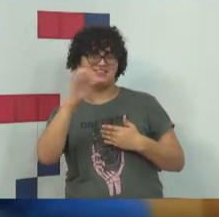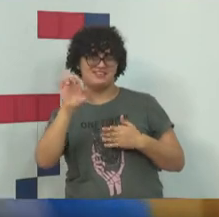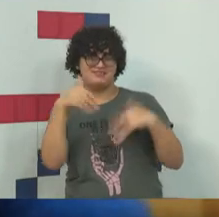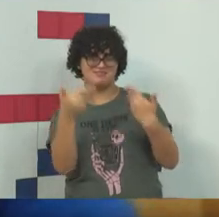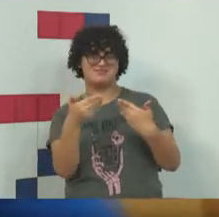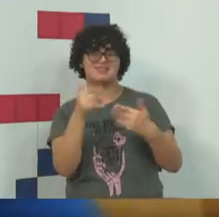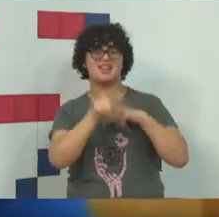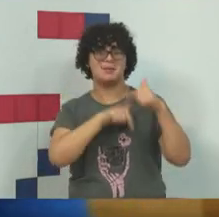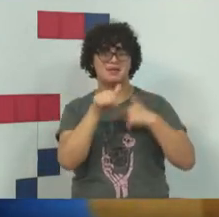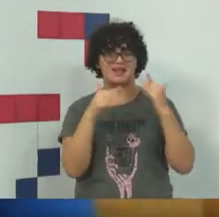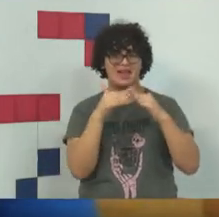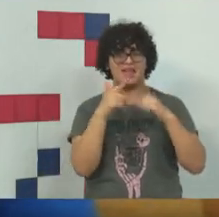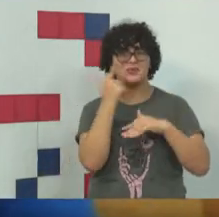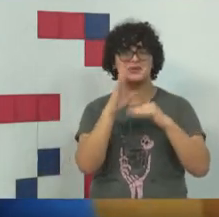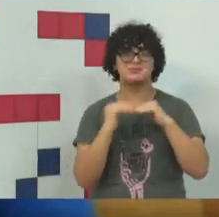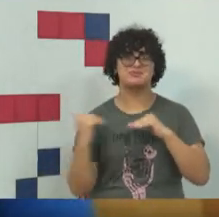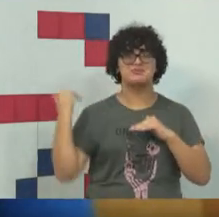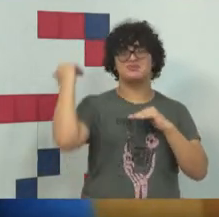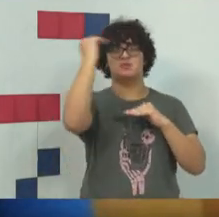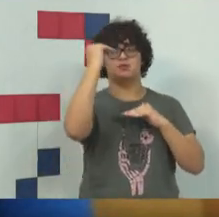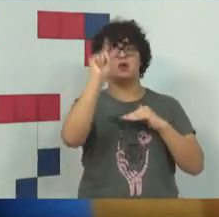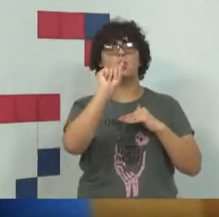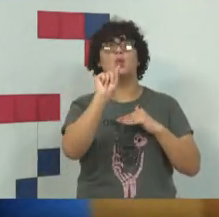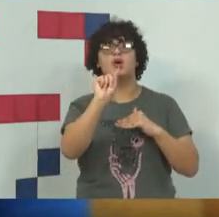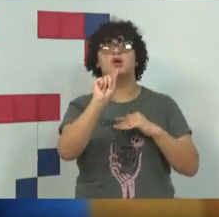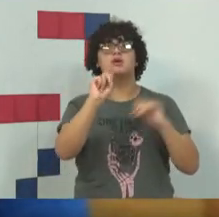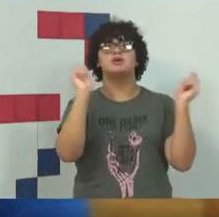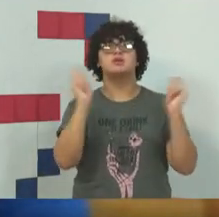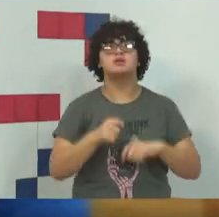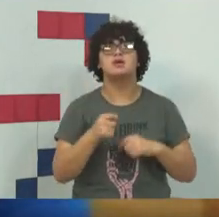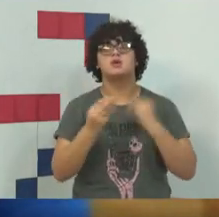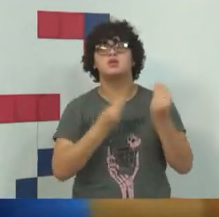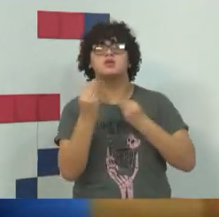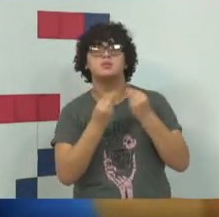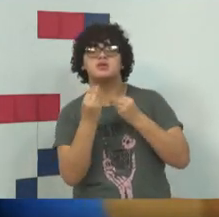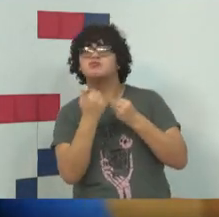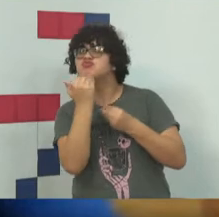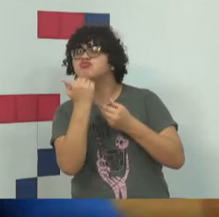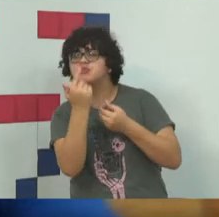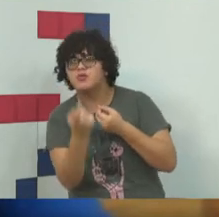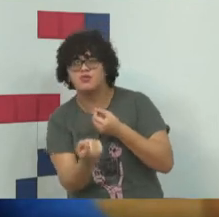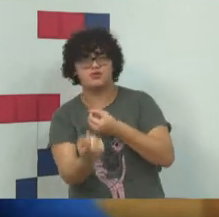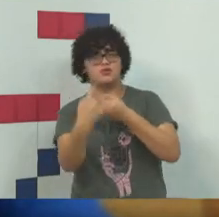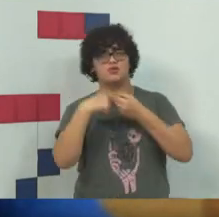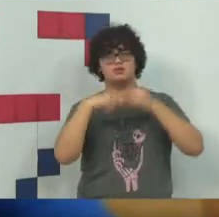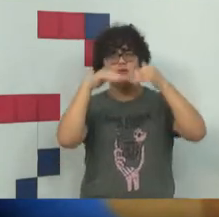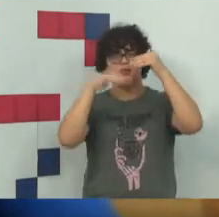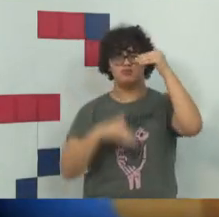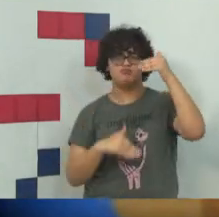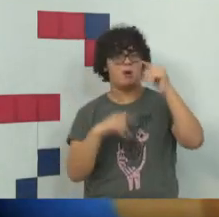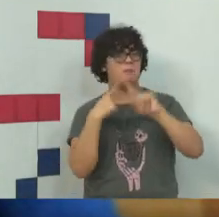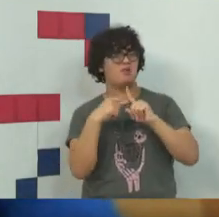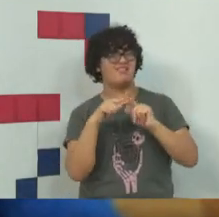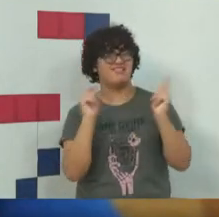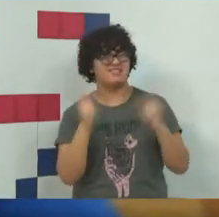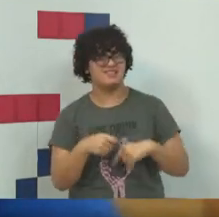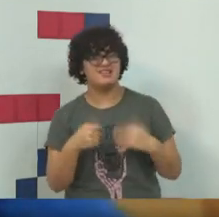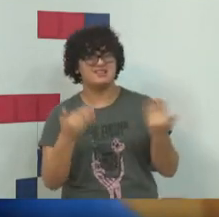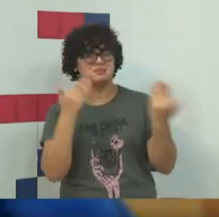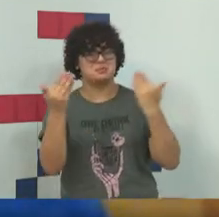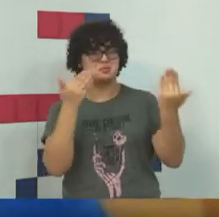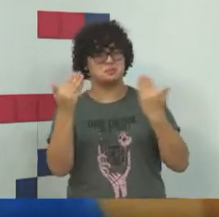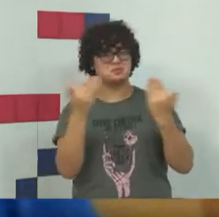foi para um nível que não vai voltar para esse nível. Isso tem algumas